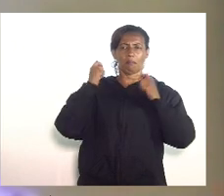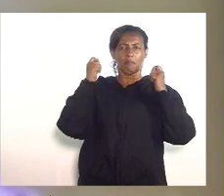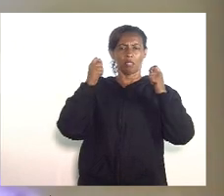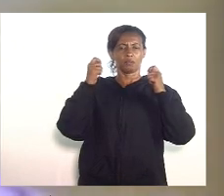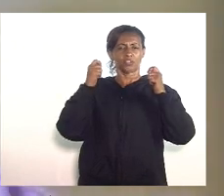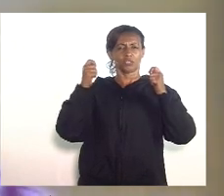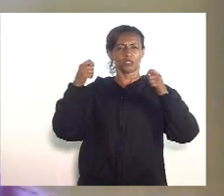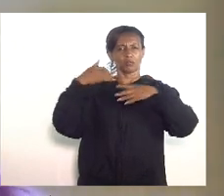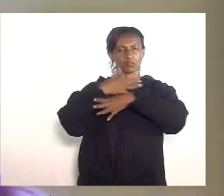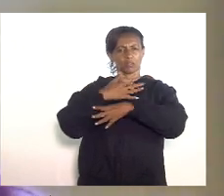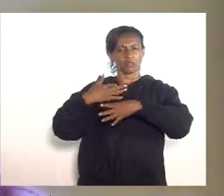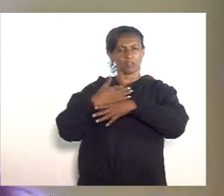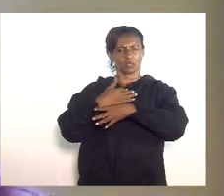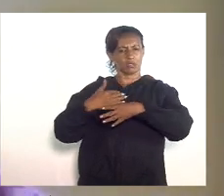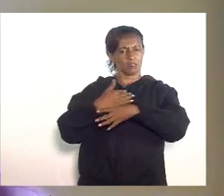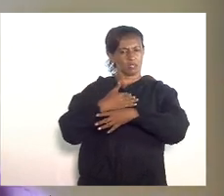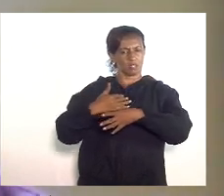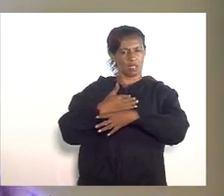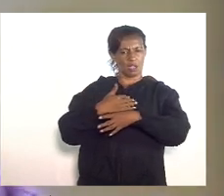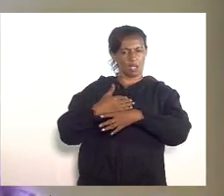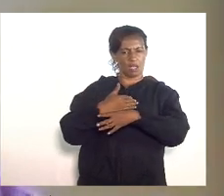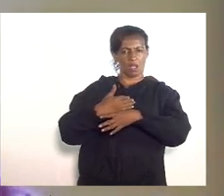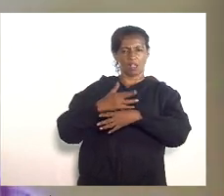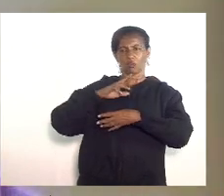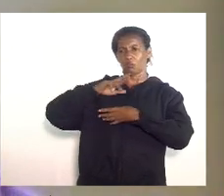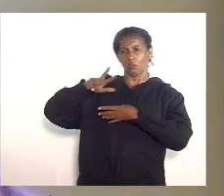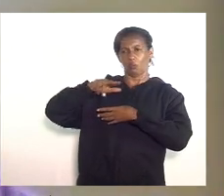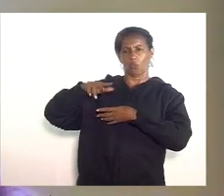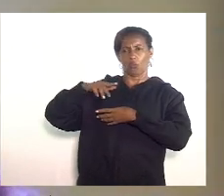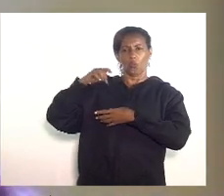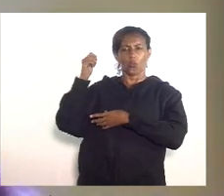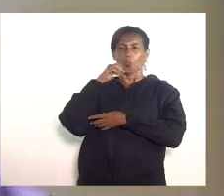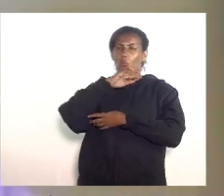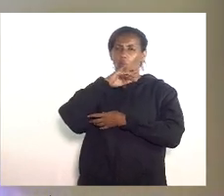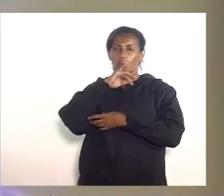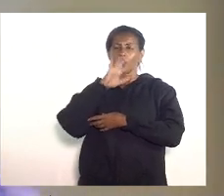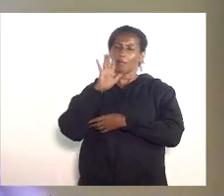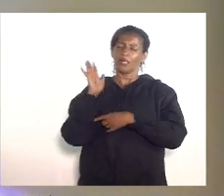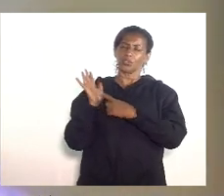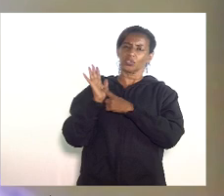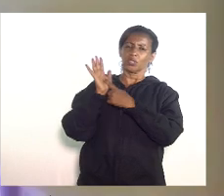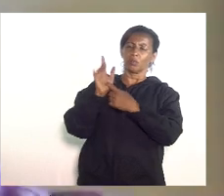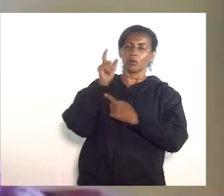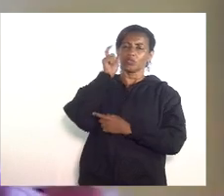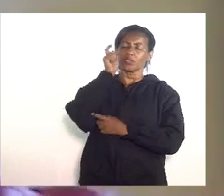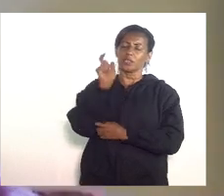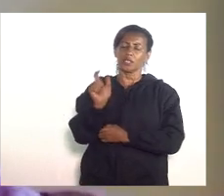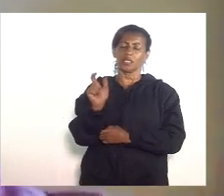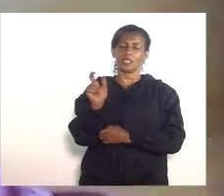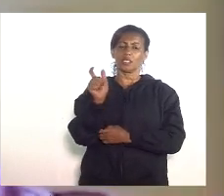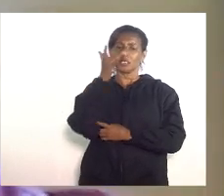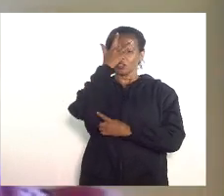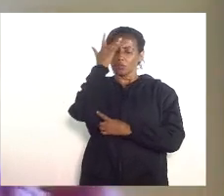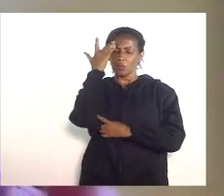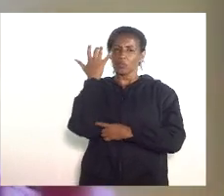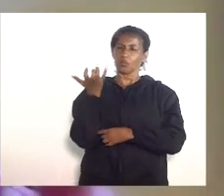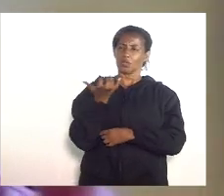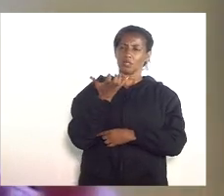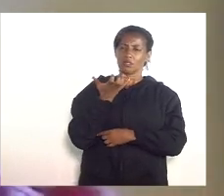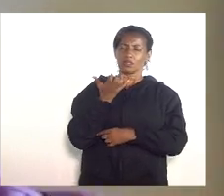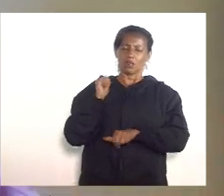feitas na cidade não as manifestações negacionistas e neofascistas mas aquelas que representam os interesses de quem está tentando